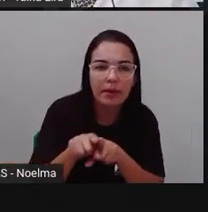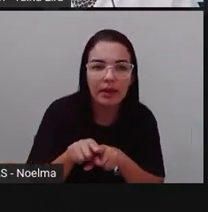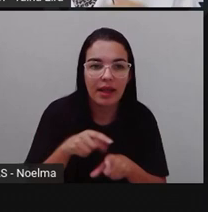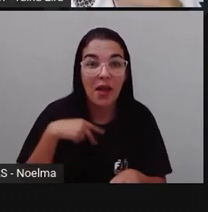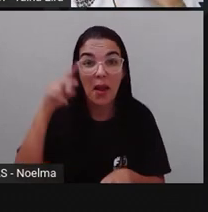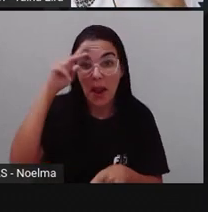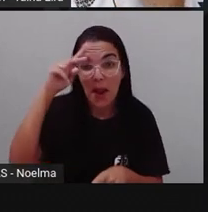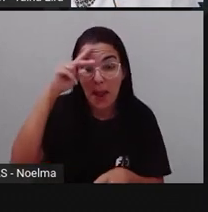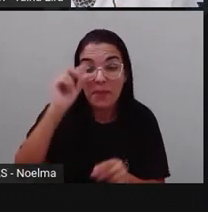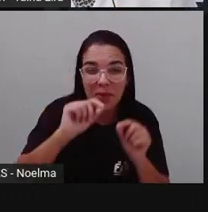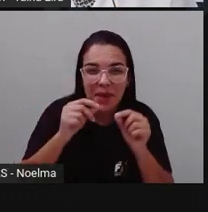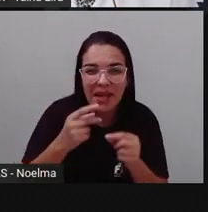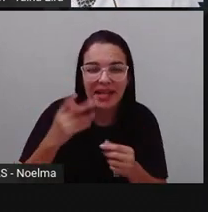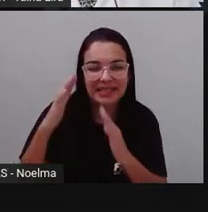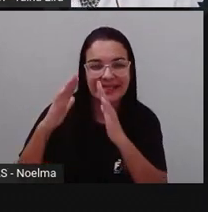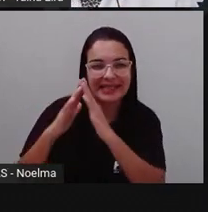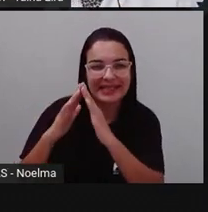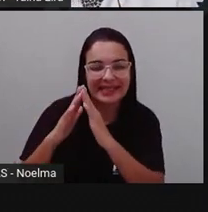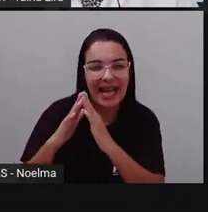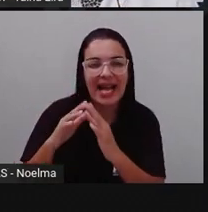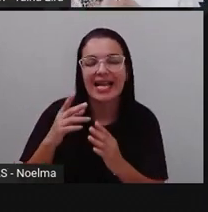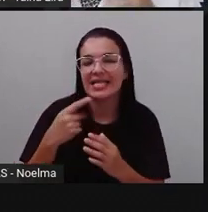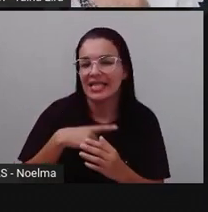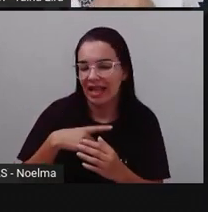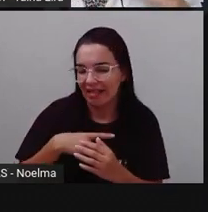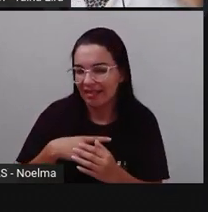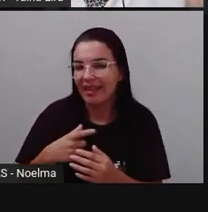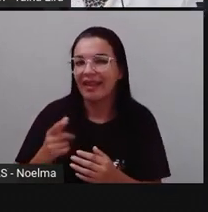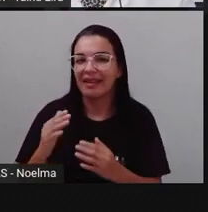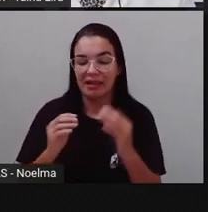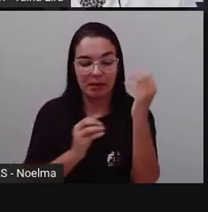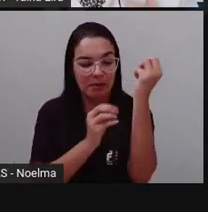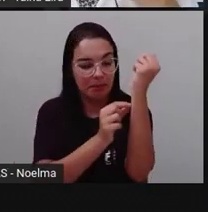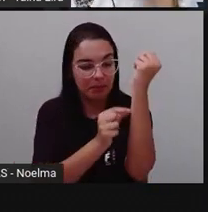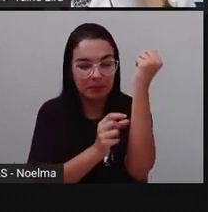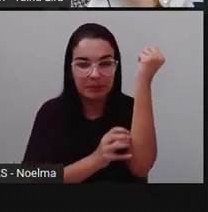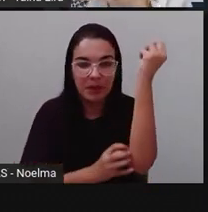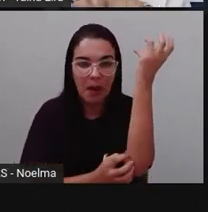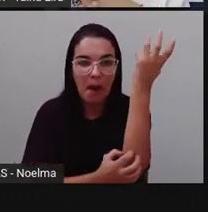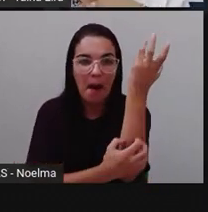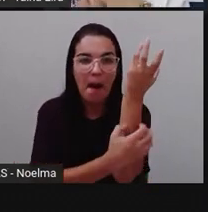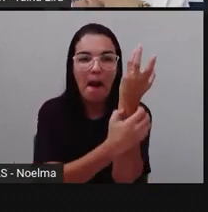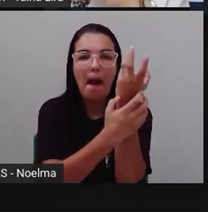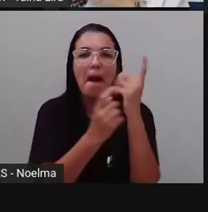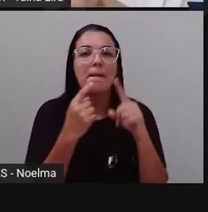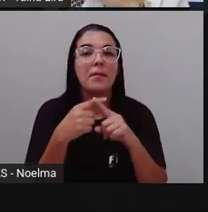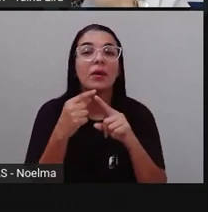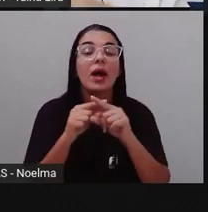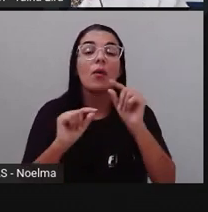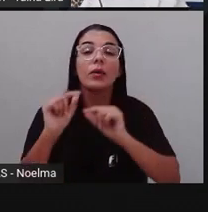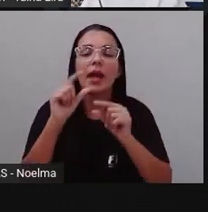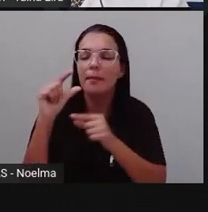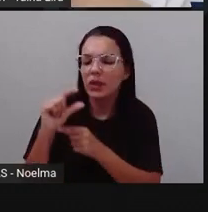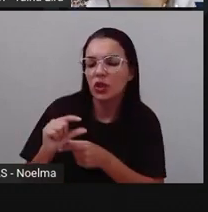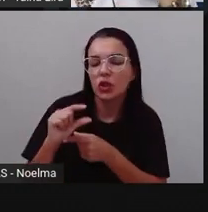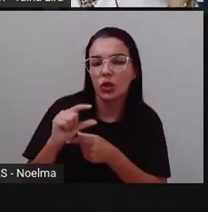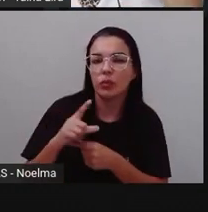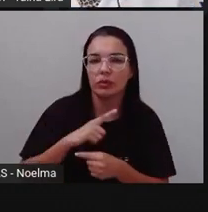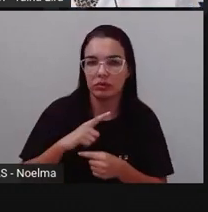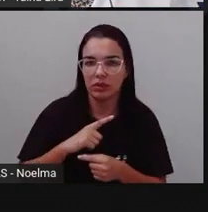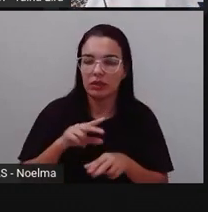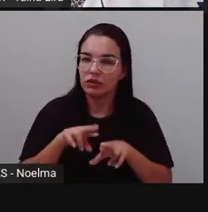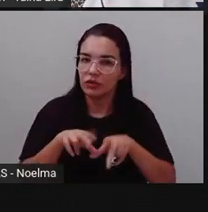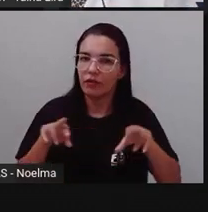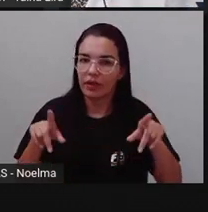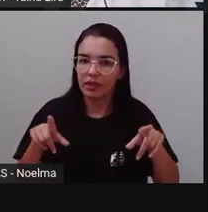que eu falei com vocês Que eu tenho cacto no vazinho plantado na minha casa, Porque é uma espécie de cacto menor, E